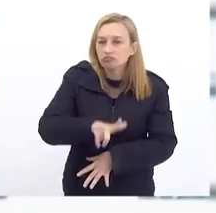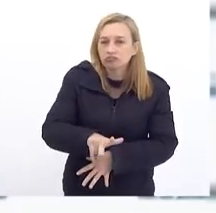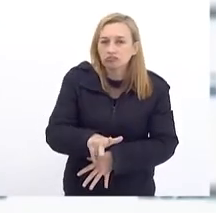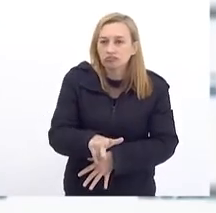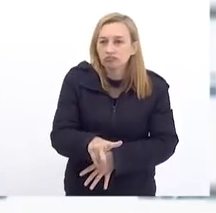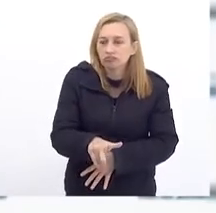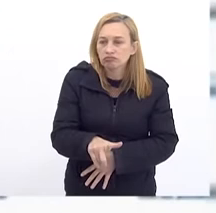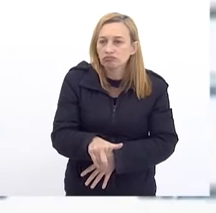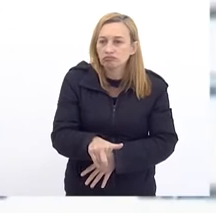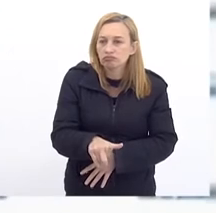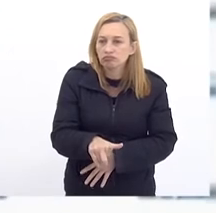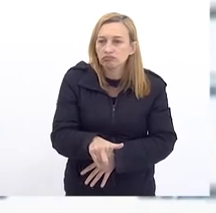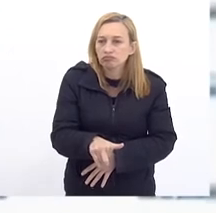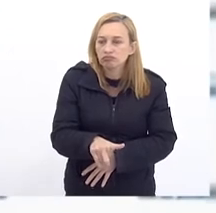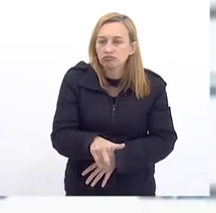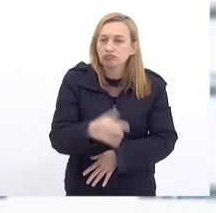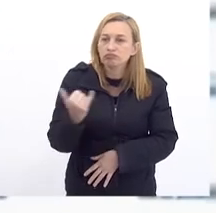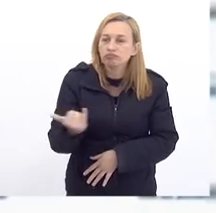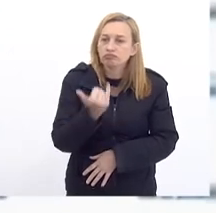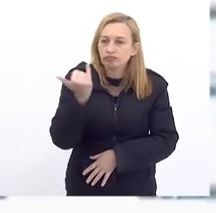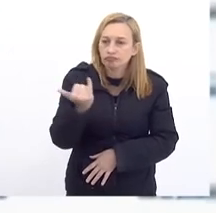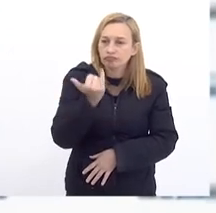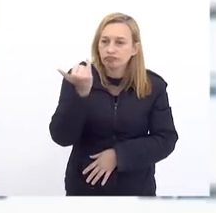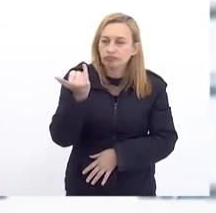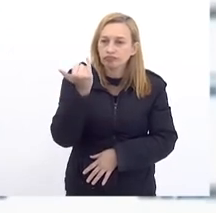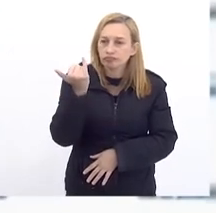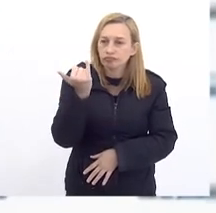Esse Tão Importante